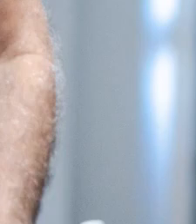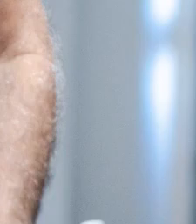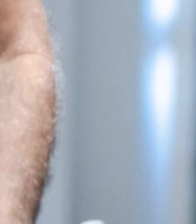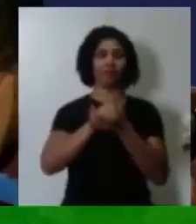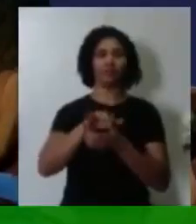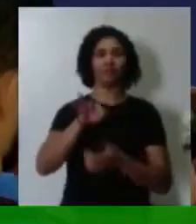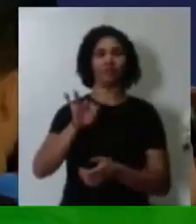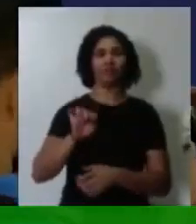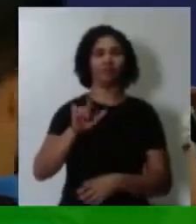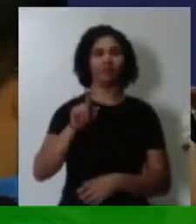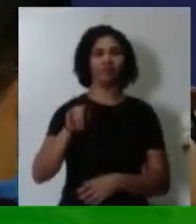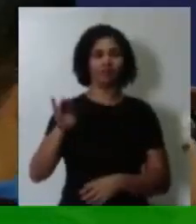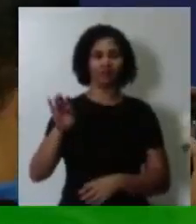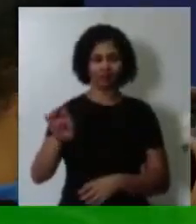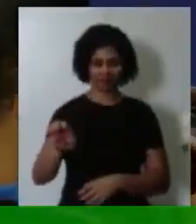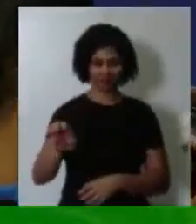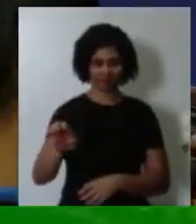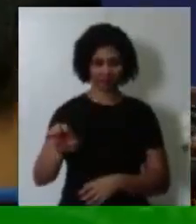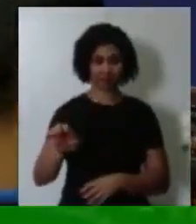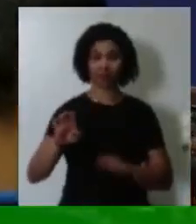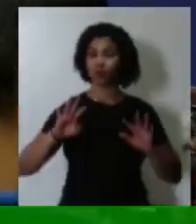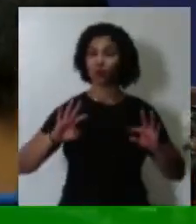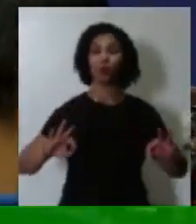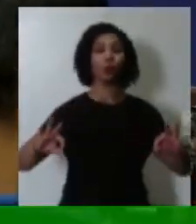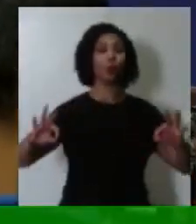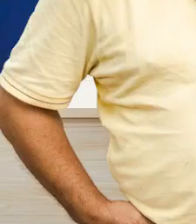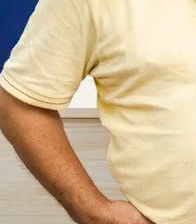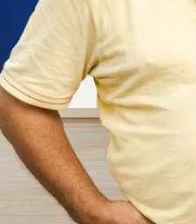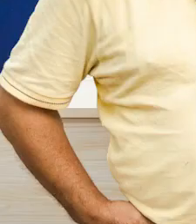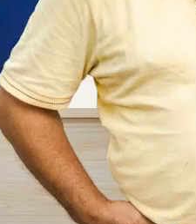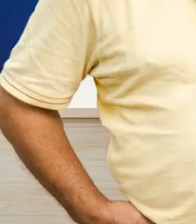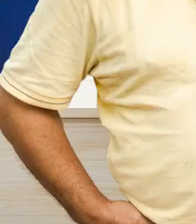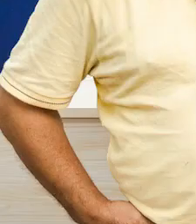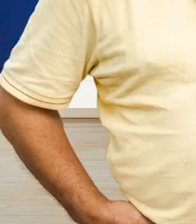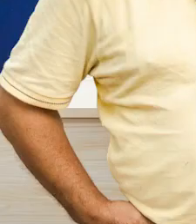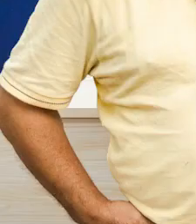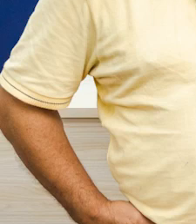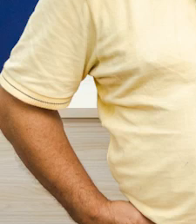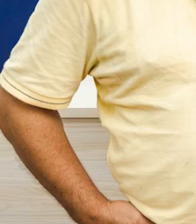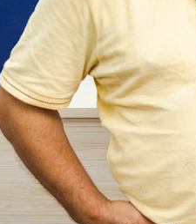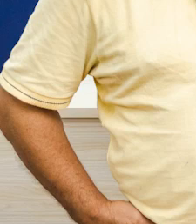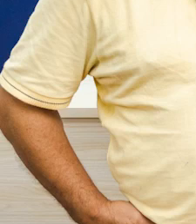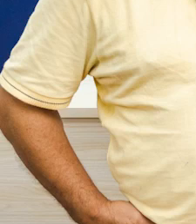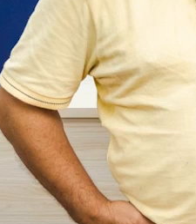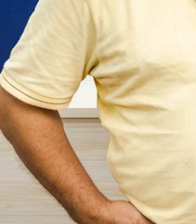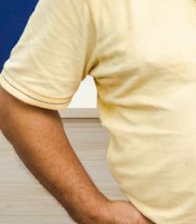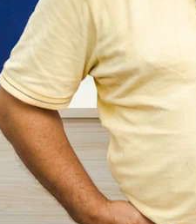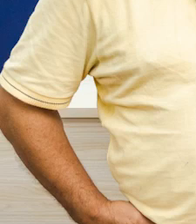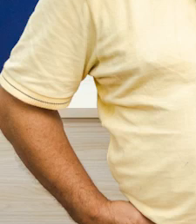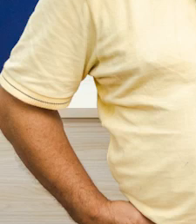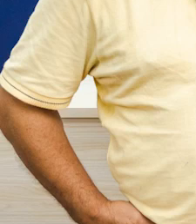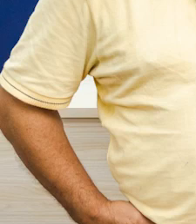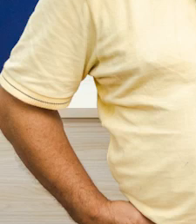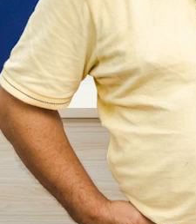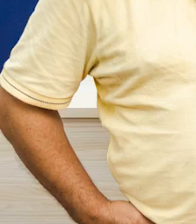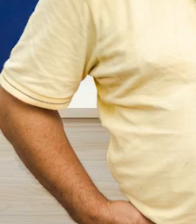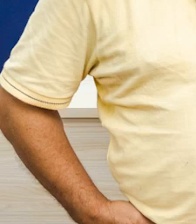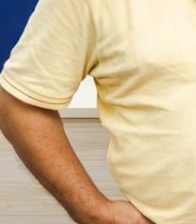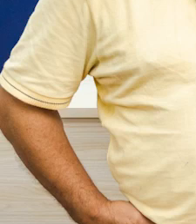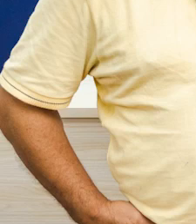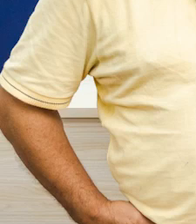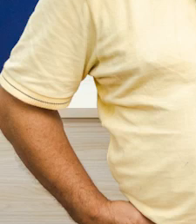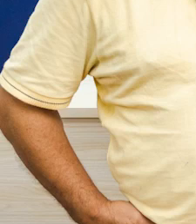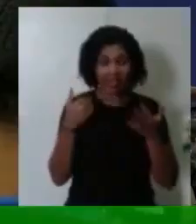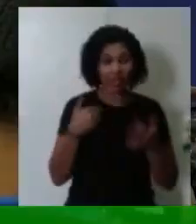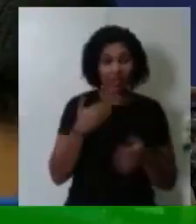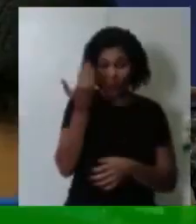Felipe. E em nome de todos aqueles meus parentes, ao Jorge, ao Célio, aqueles que eu vi, quem eu não